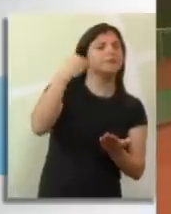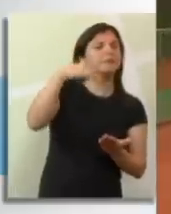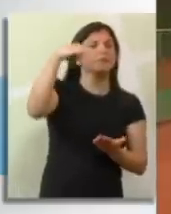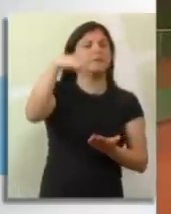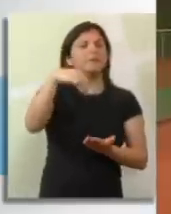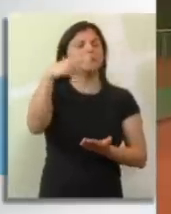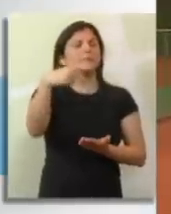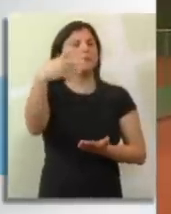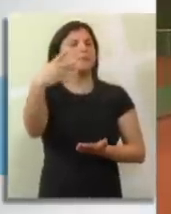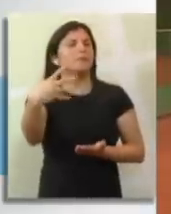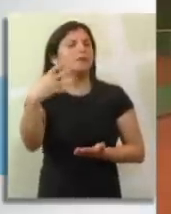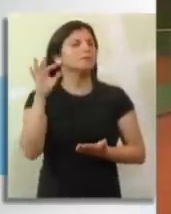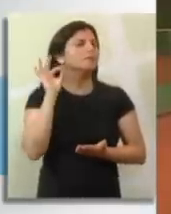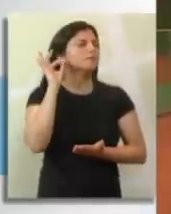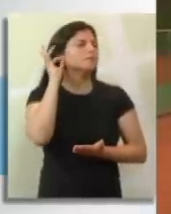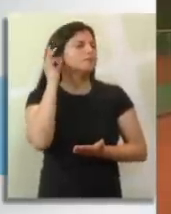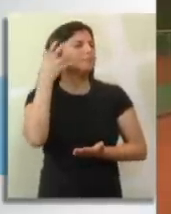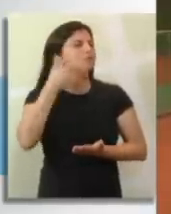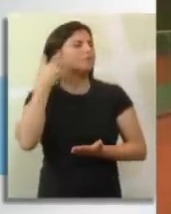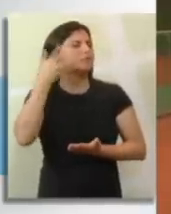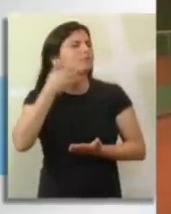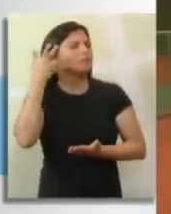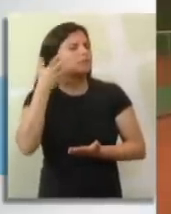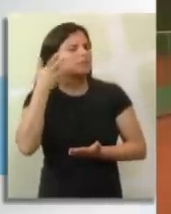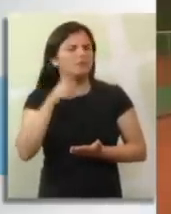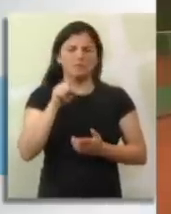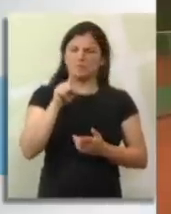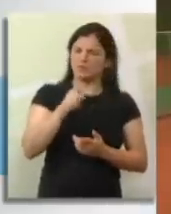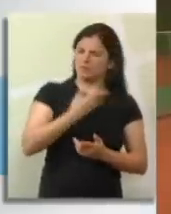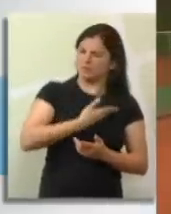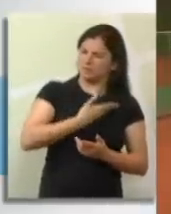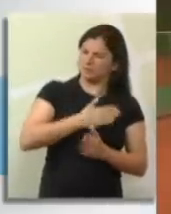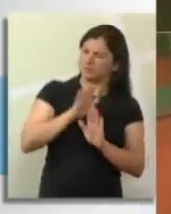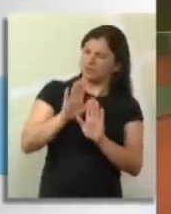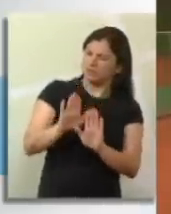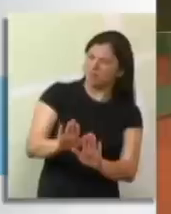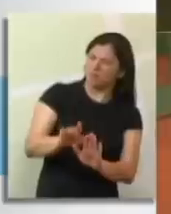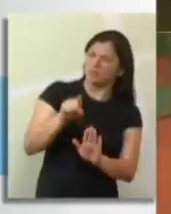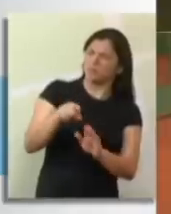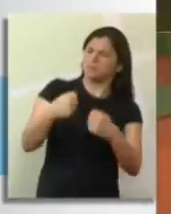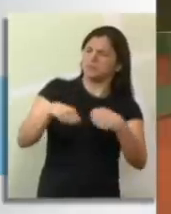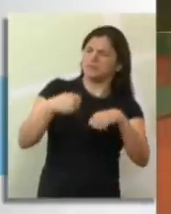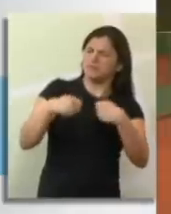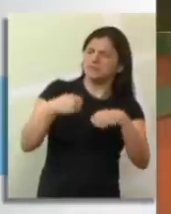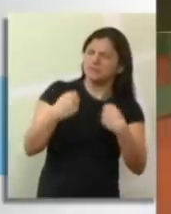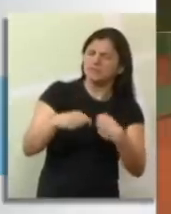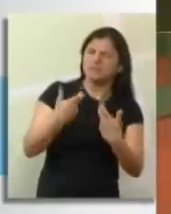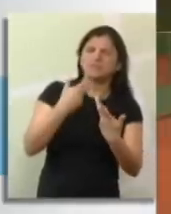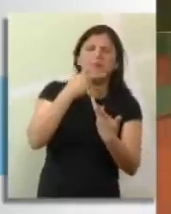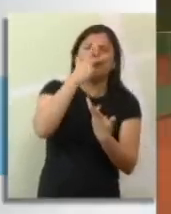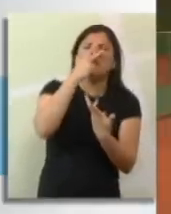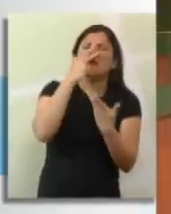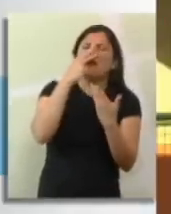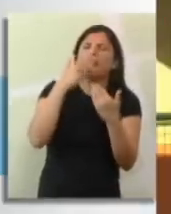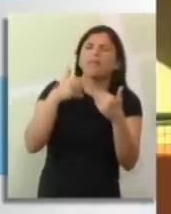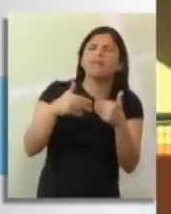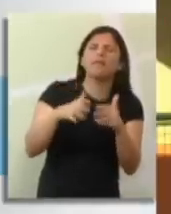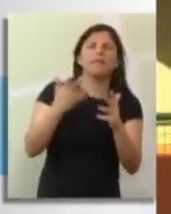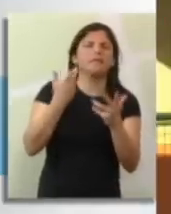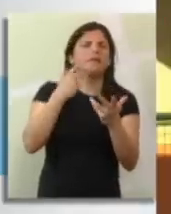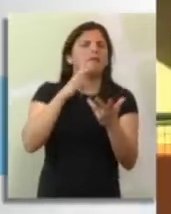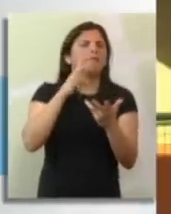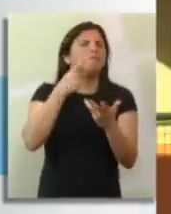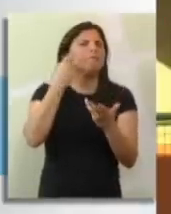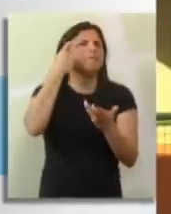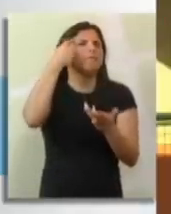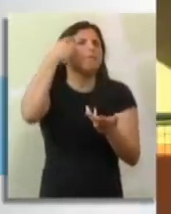música alta. Amiga, isso é um vício. Pois é, e como todo vício tem suas desvantagens. Noites mal dormidas, dor no ouvido. Isso,